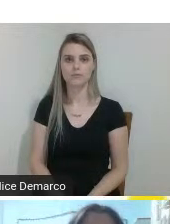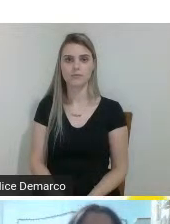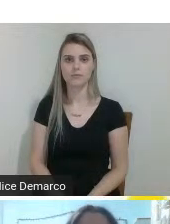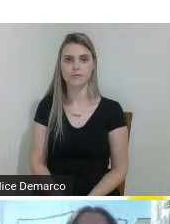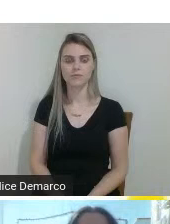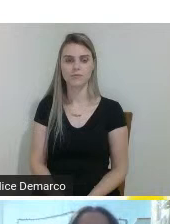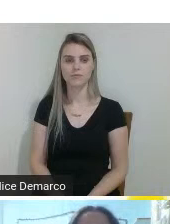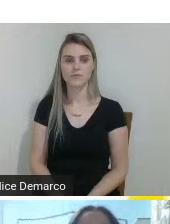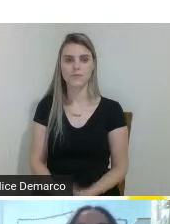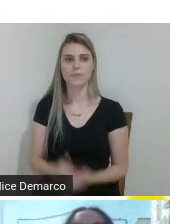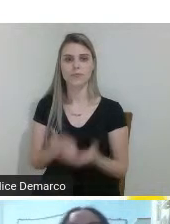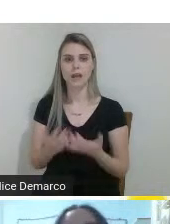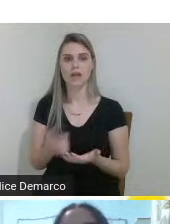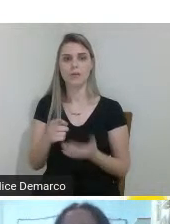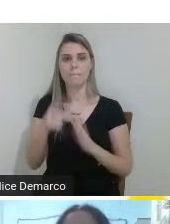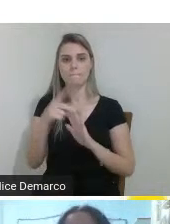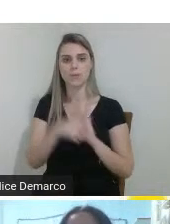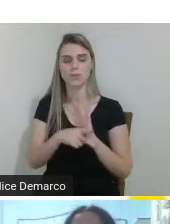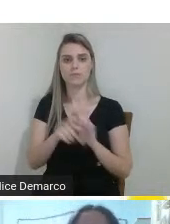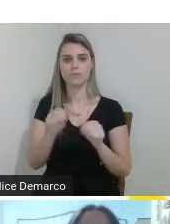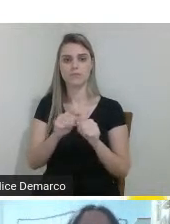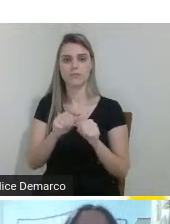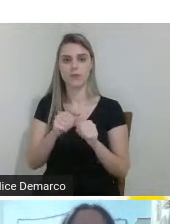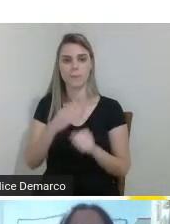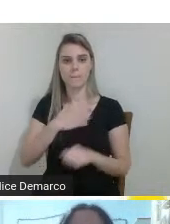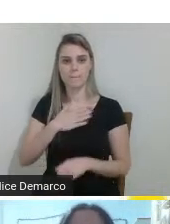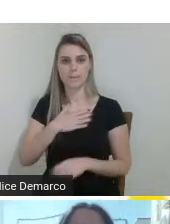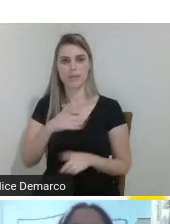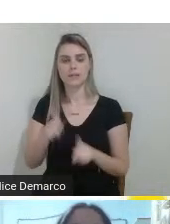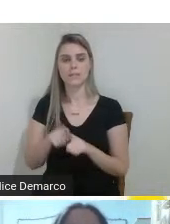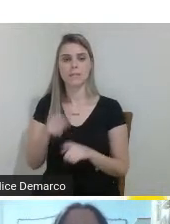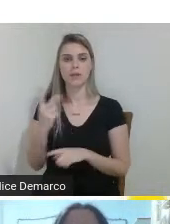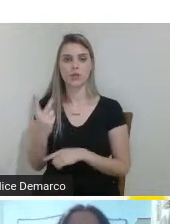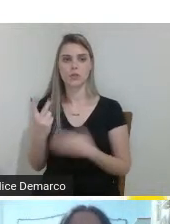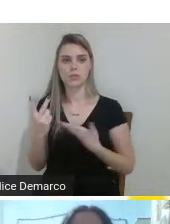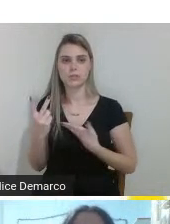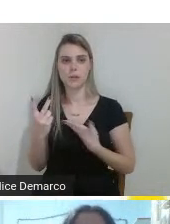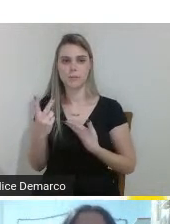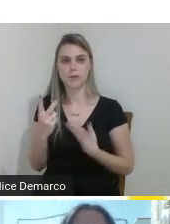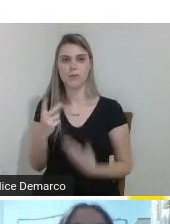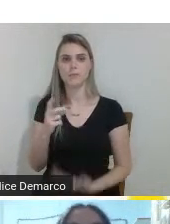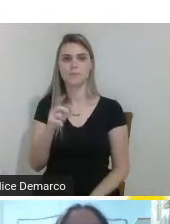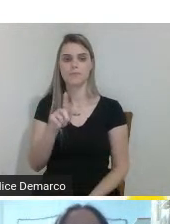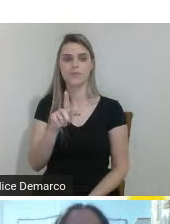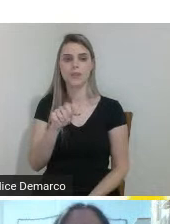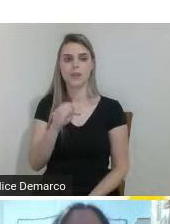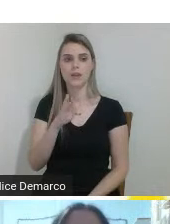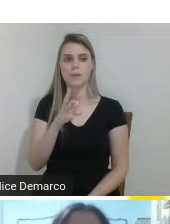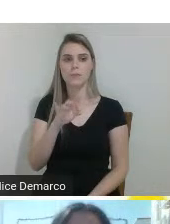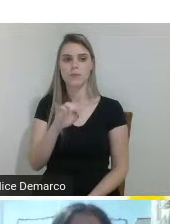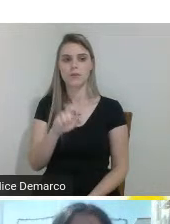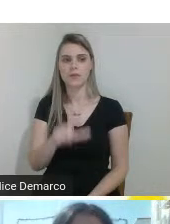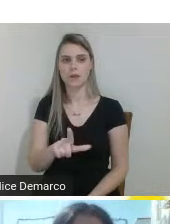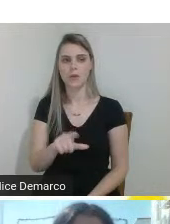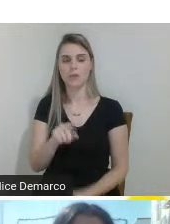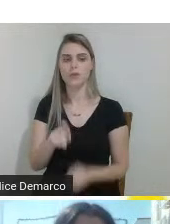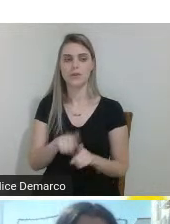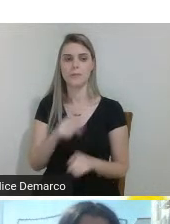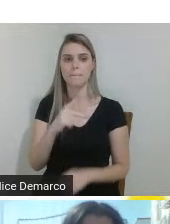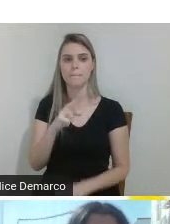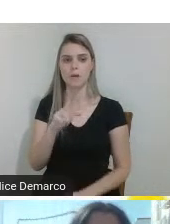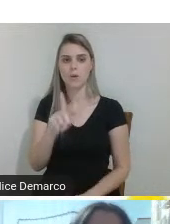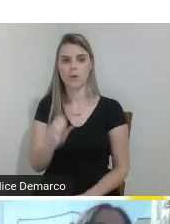então esse projeto ele foi elaborado por mim e por mais dois colegas o Gabriel Budanete e o Paulo Zuc e foi orientado pelo